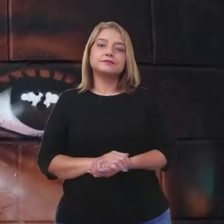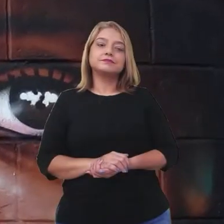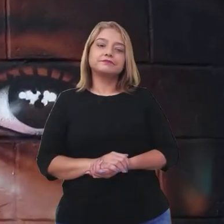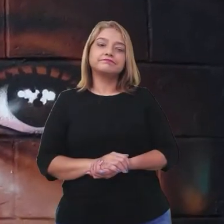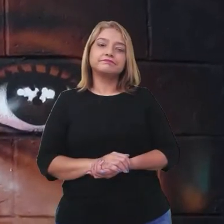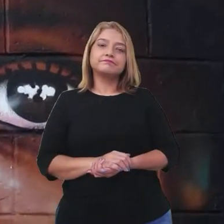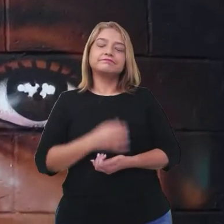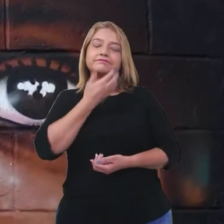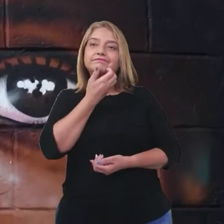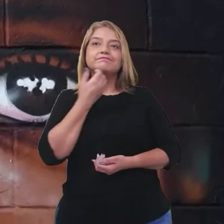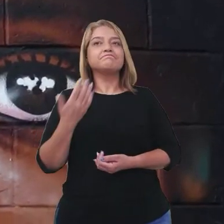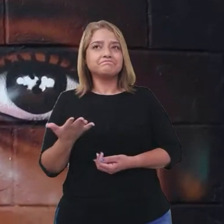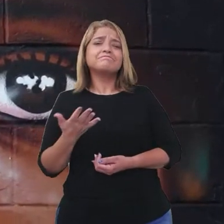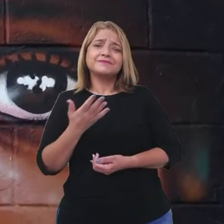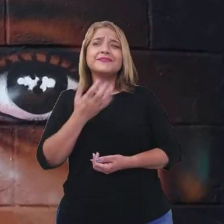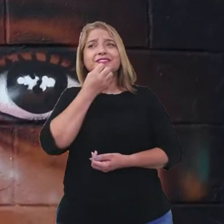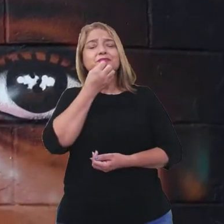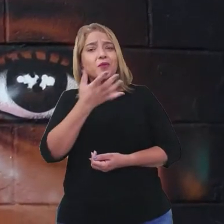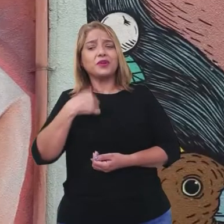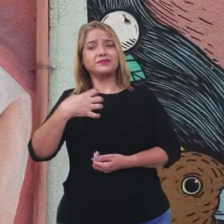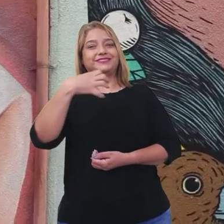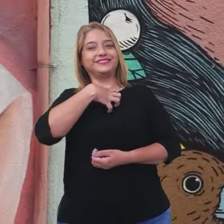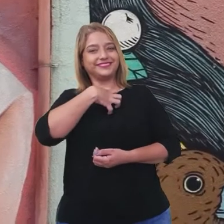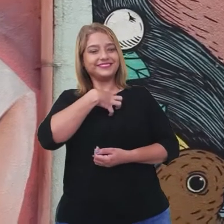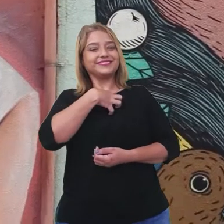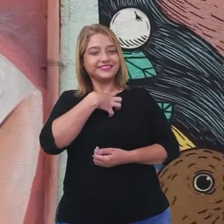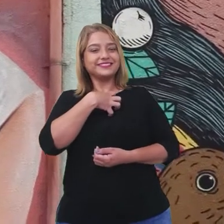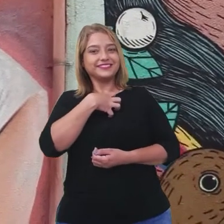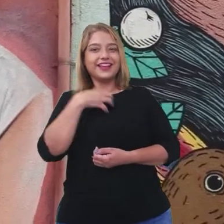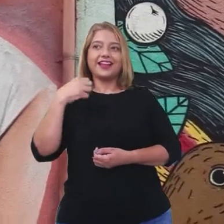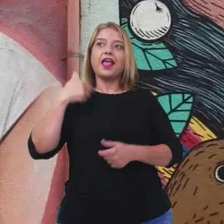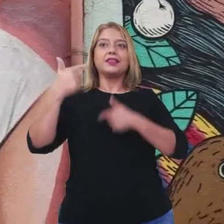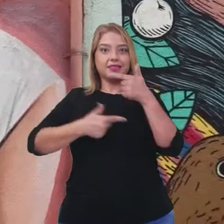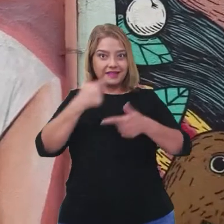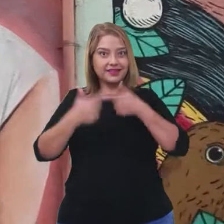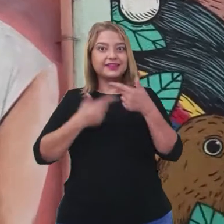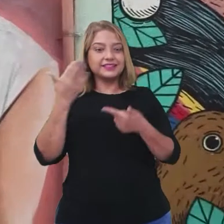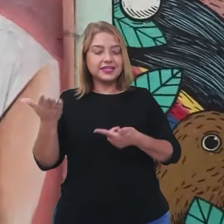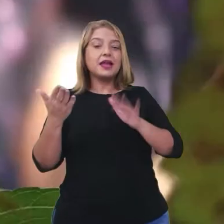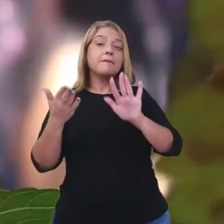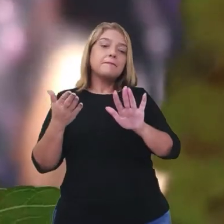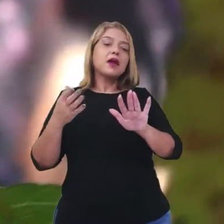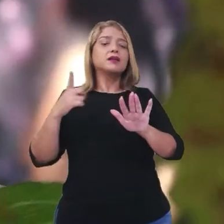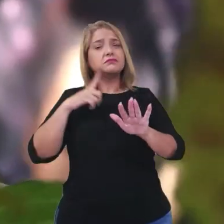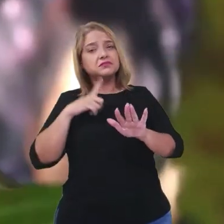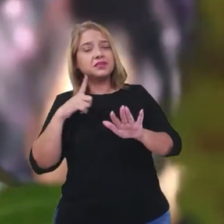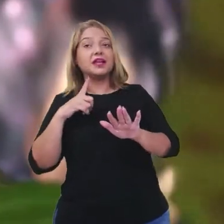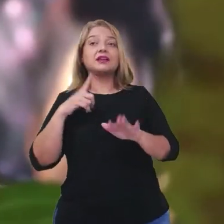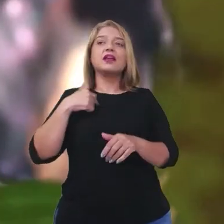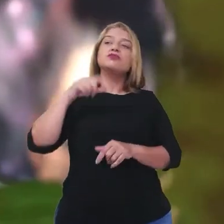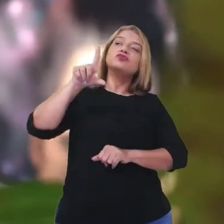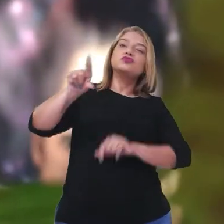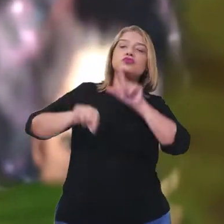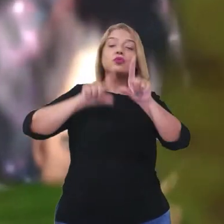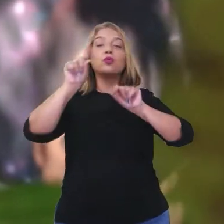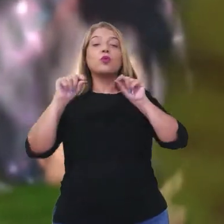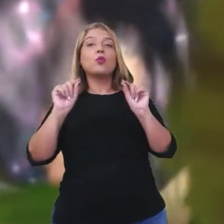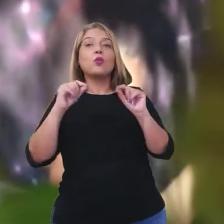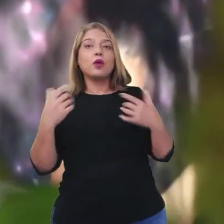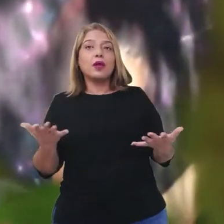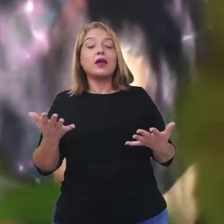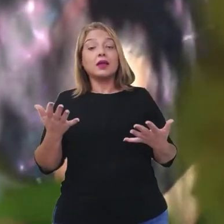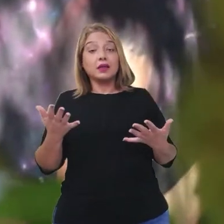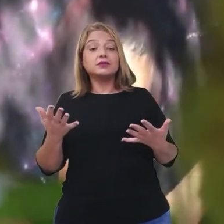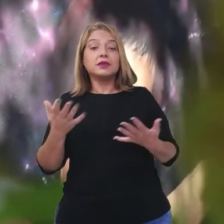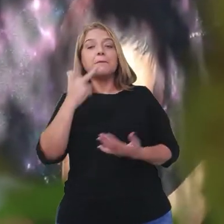É a identificação que eu sinto, bem pintando aquilo ali, mas na maioria das minhas escolhas, eu